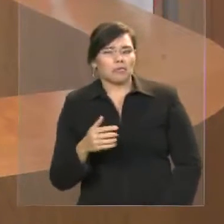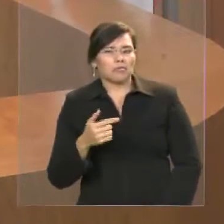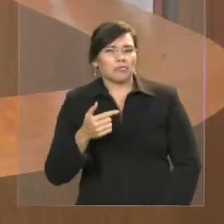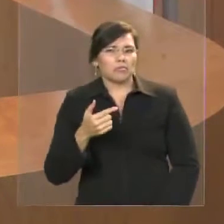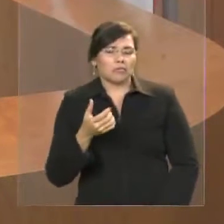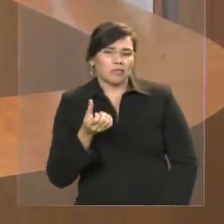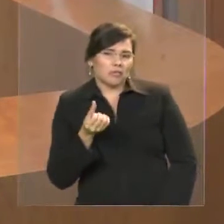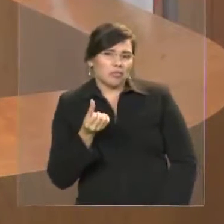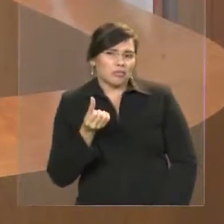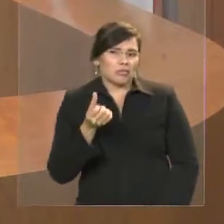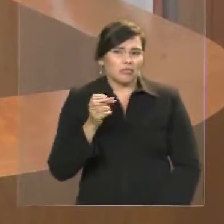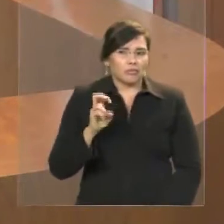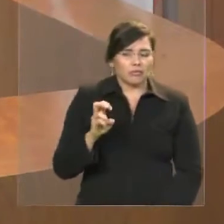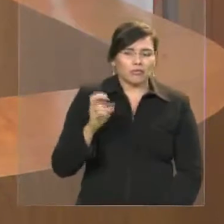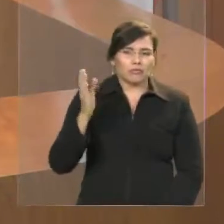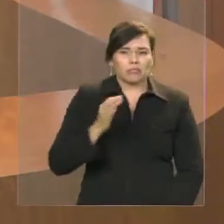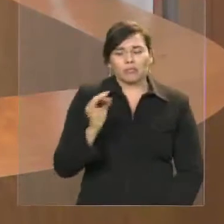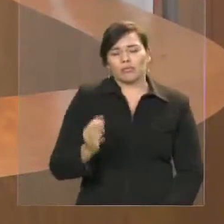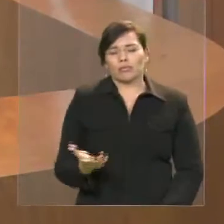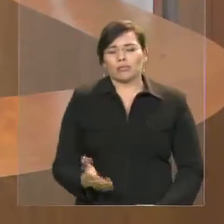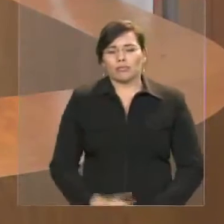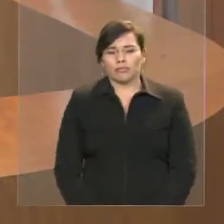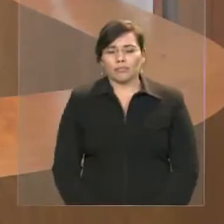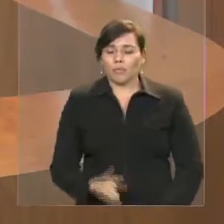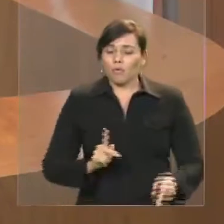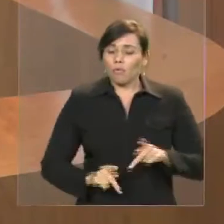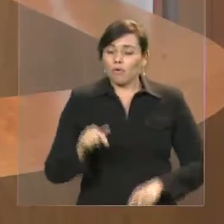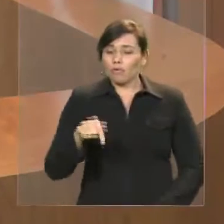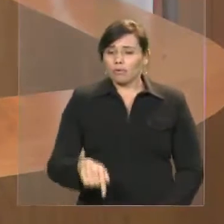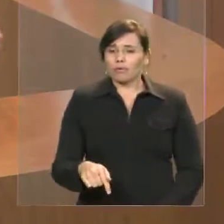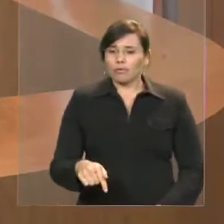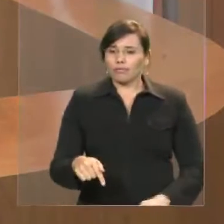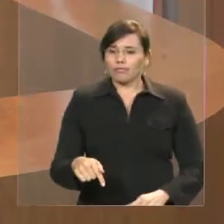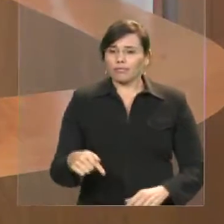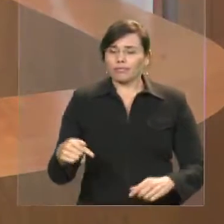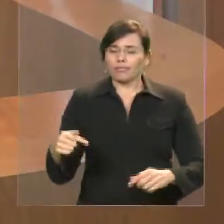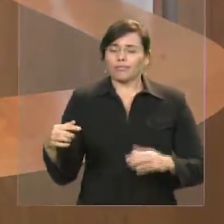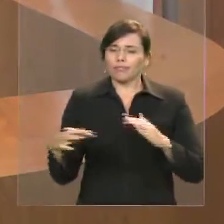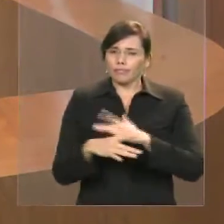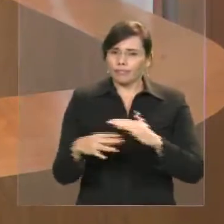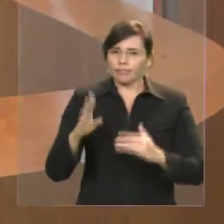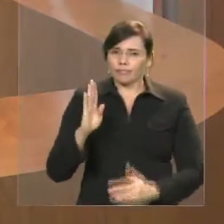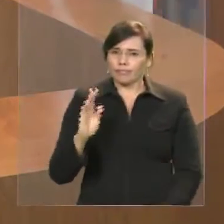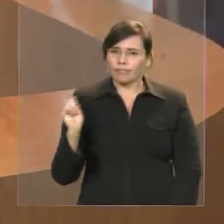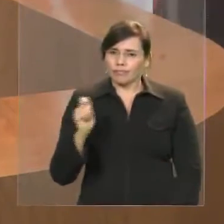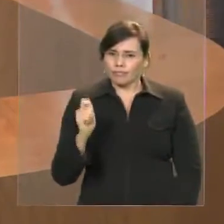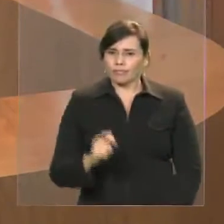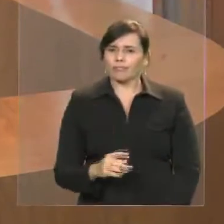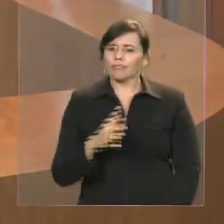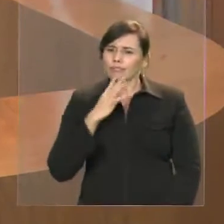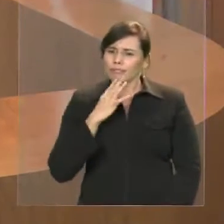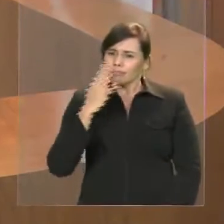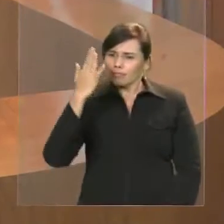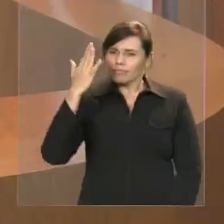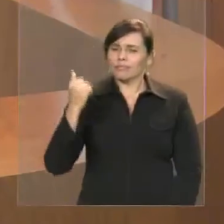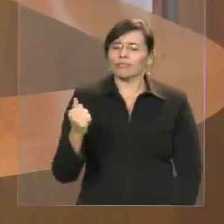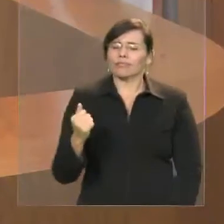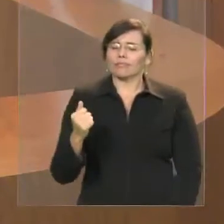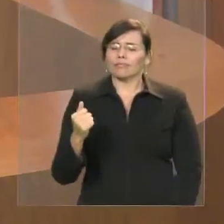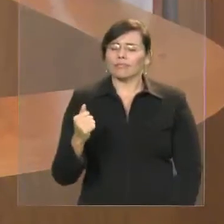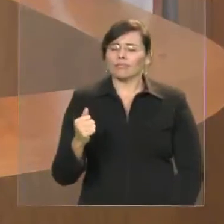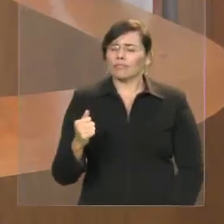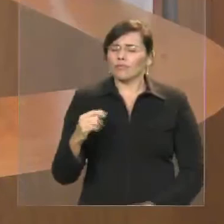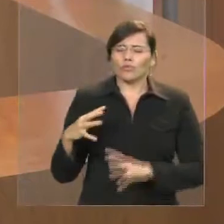Além disso, a população reconhece os avanços que foram possibilitados na gestão do prefeito Eric